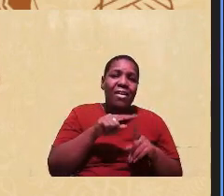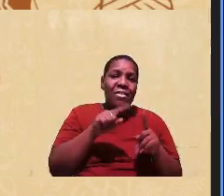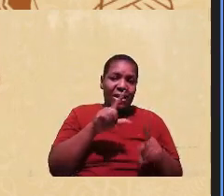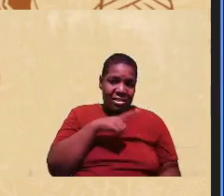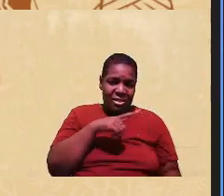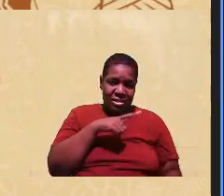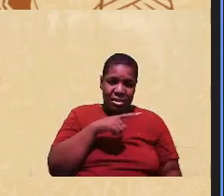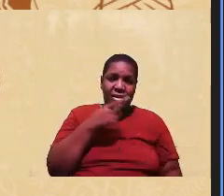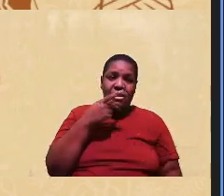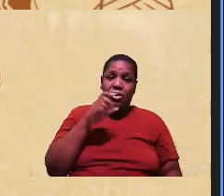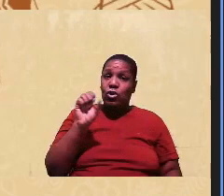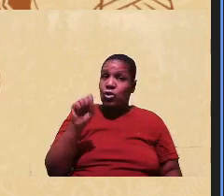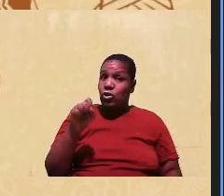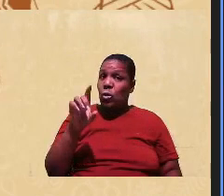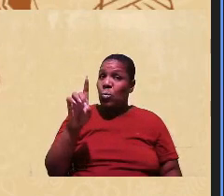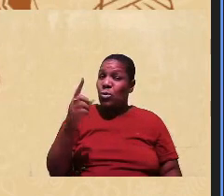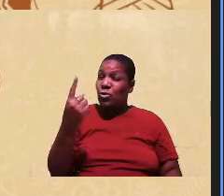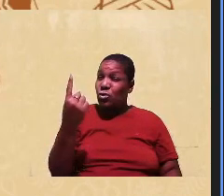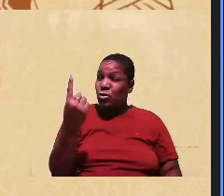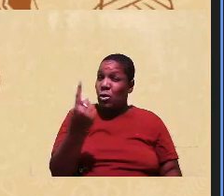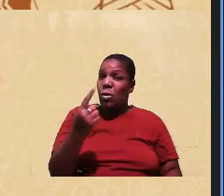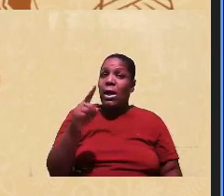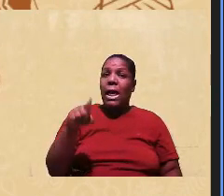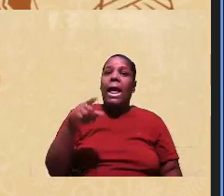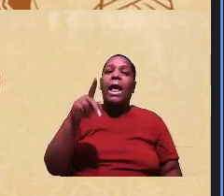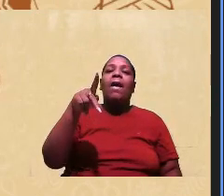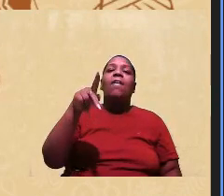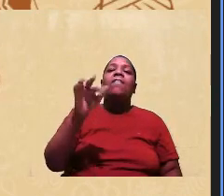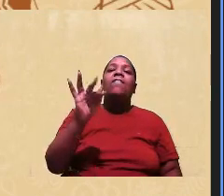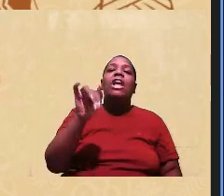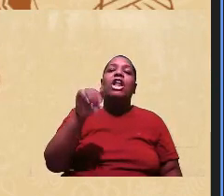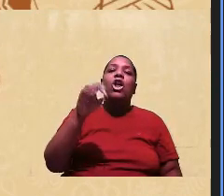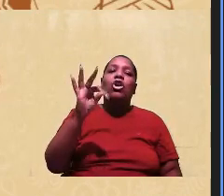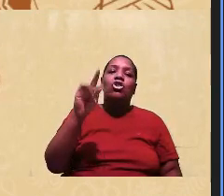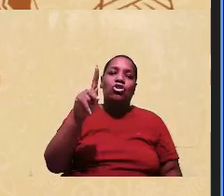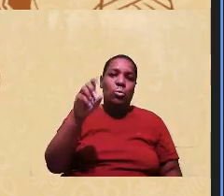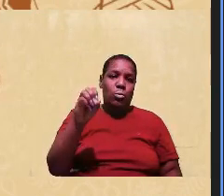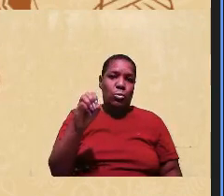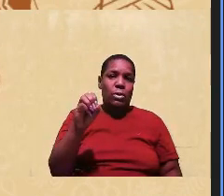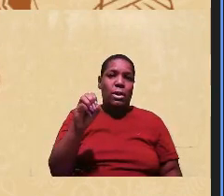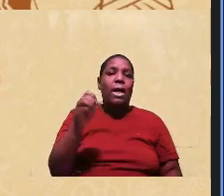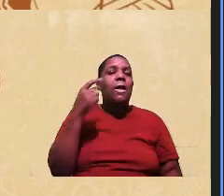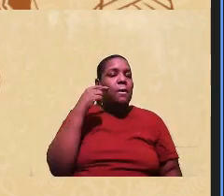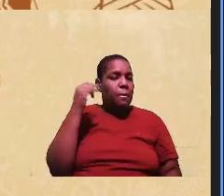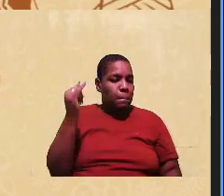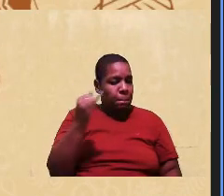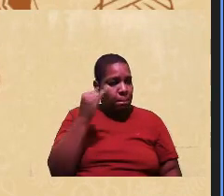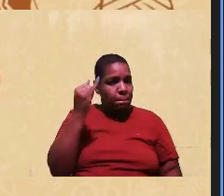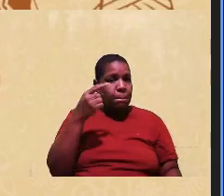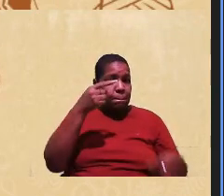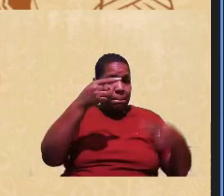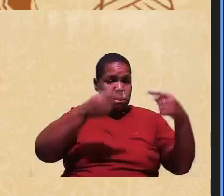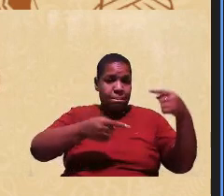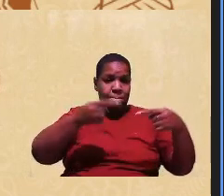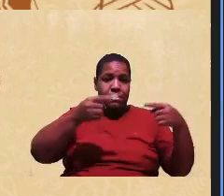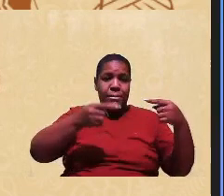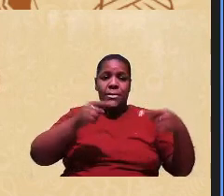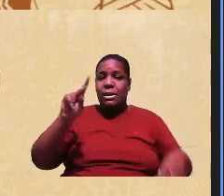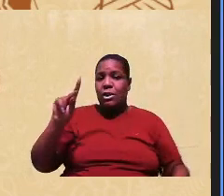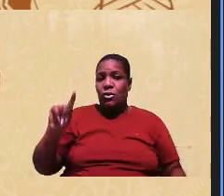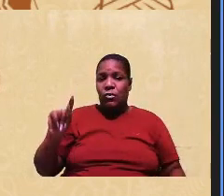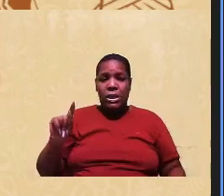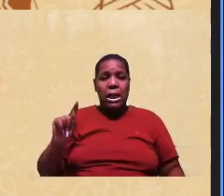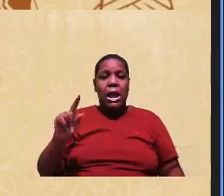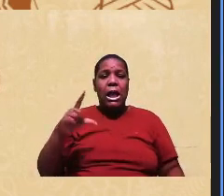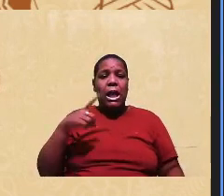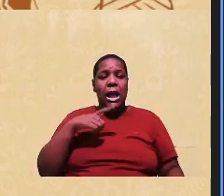só pode ser exclusivamente pelo fenótipo. Isso é muito importante. Aí, esse debate que eu traria agora, não vai dar, mas que bom que eu agucei